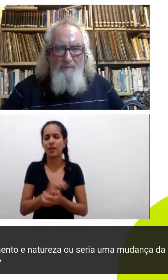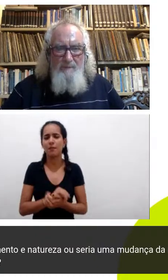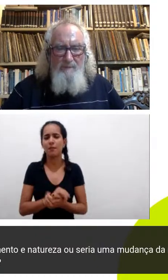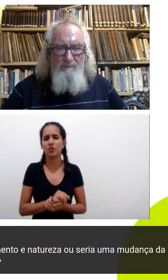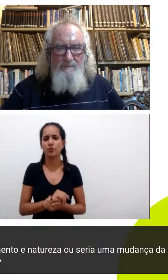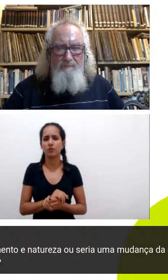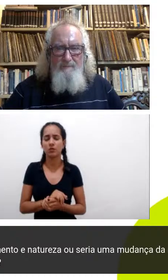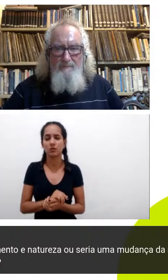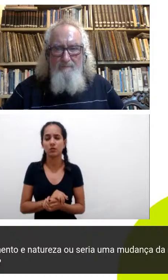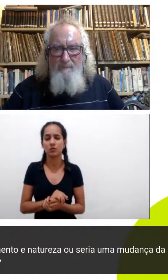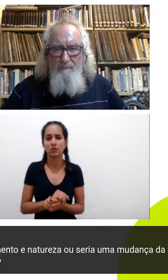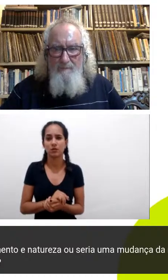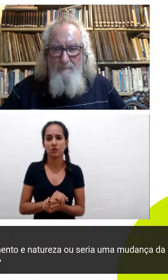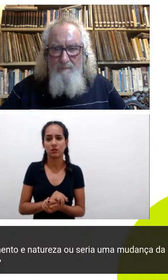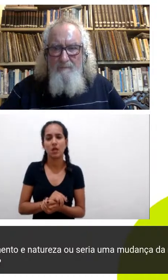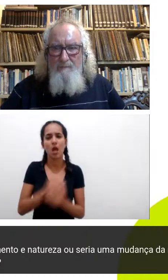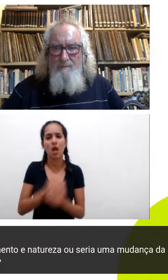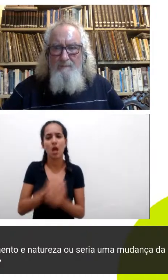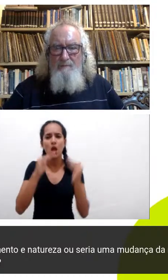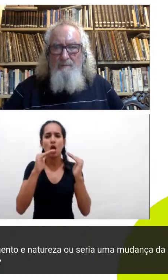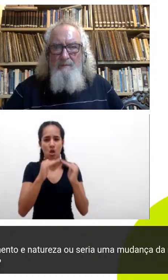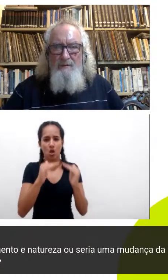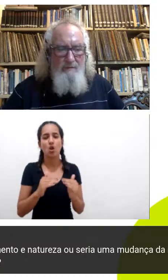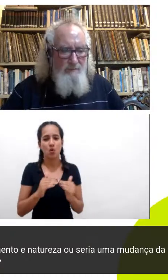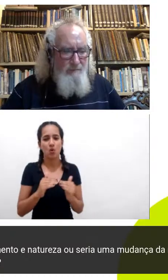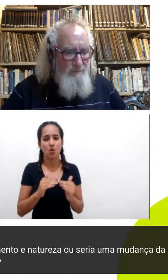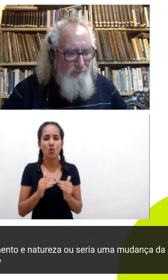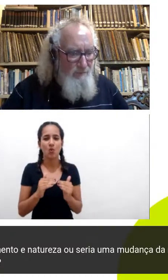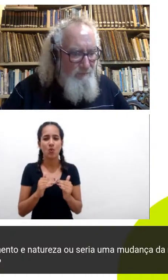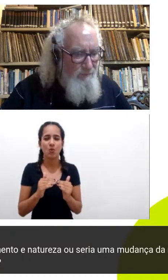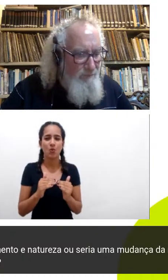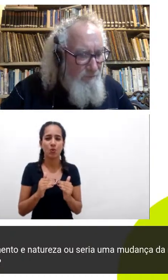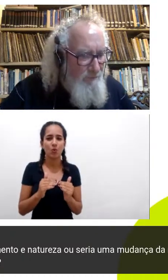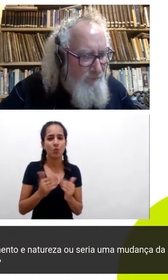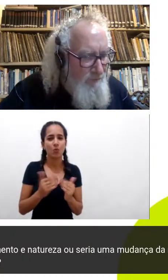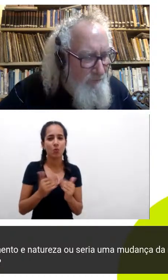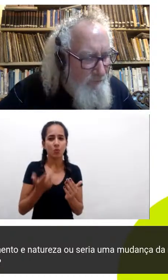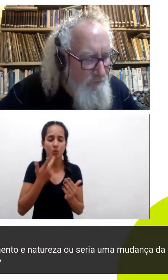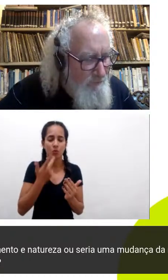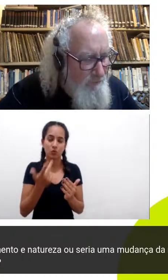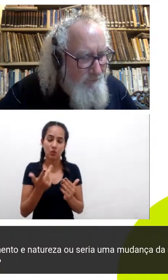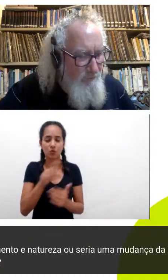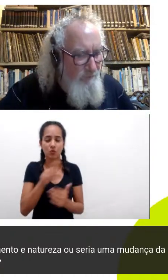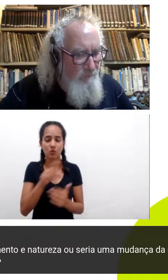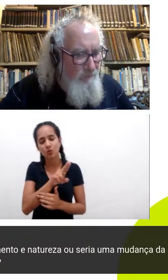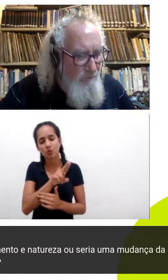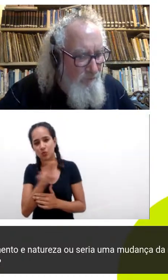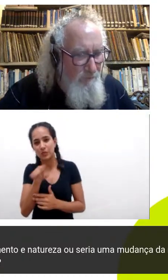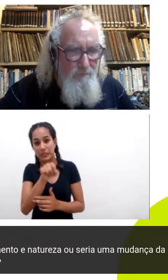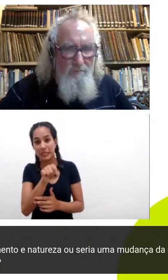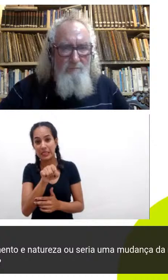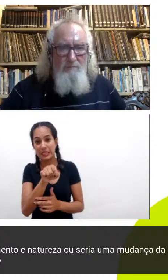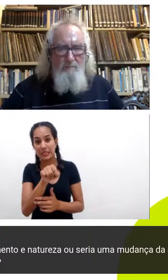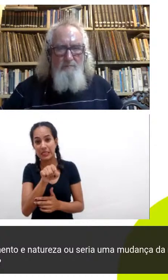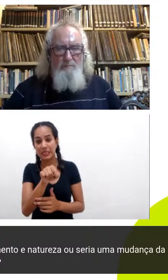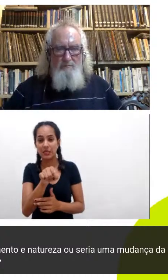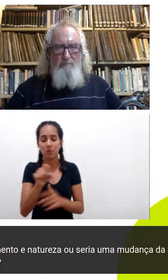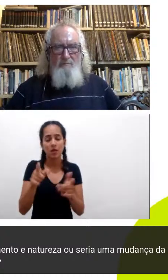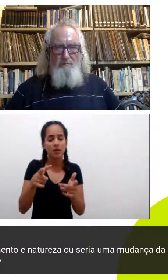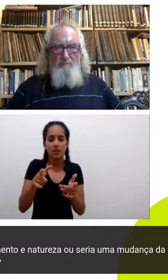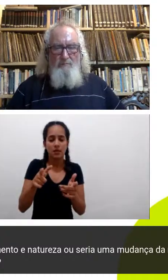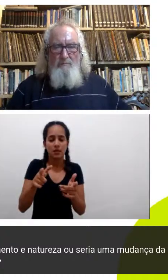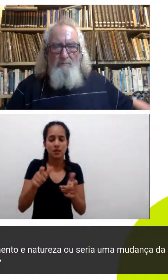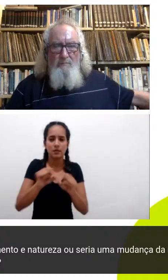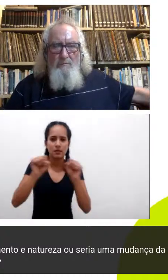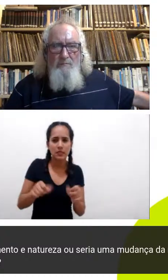eu concordo e assim gostei que você falou do design regenerativo porque eu ia justamente falar do design sistêmico né